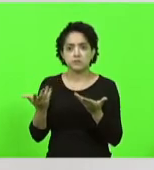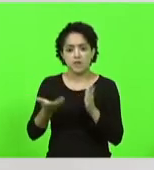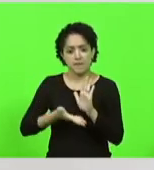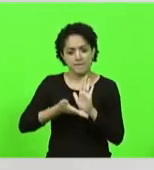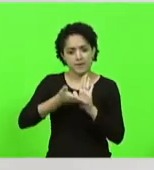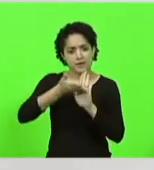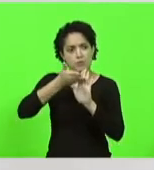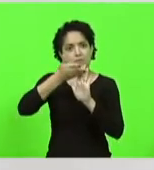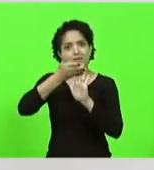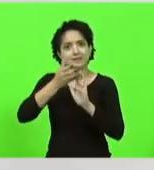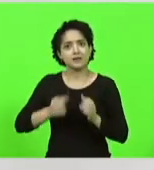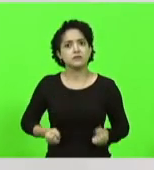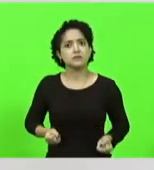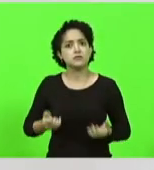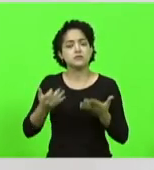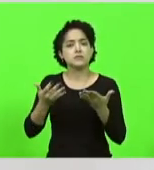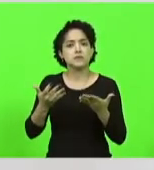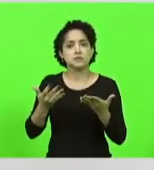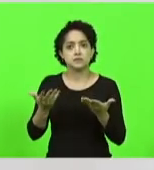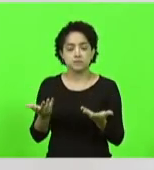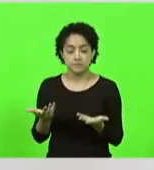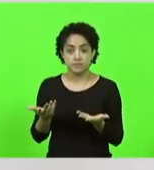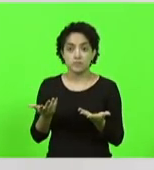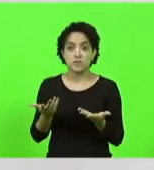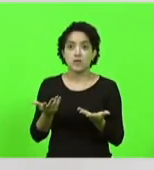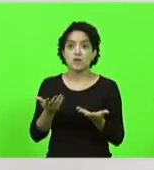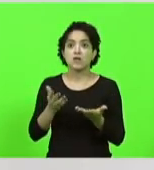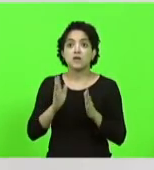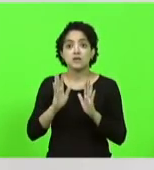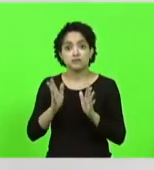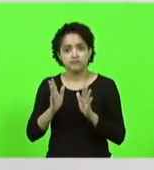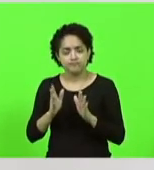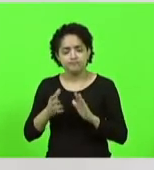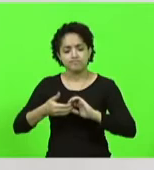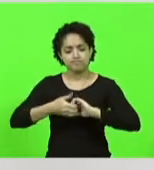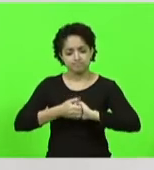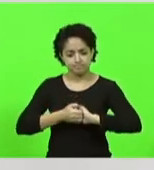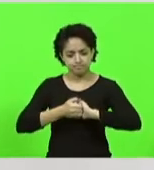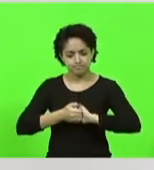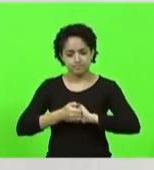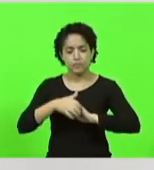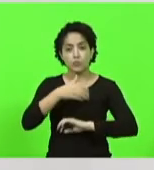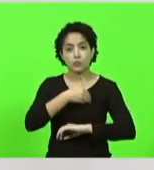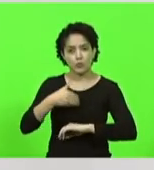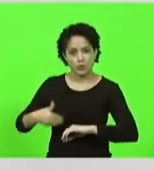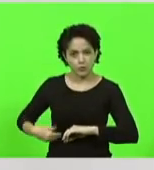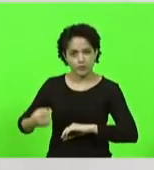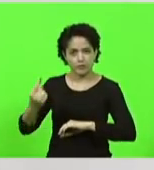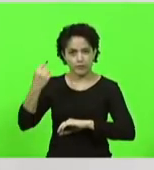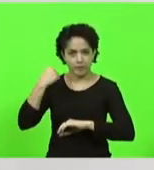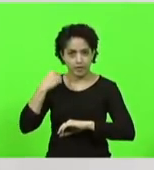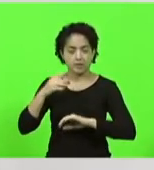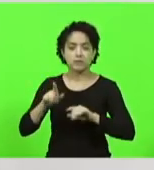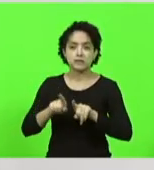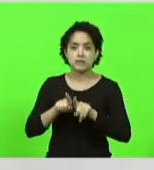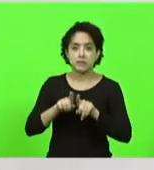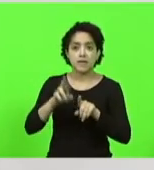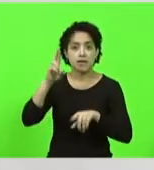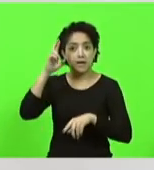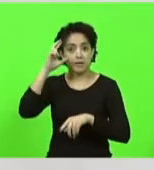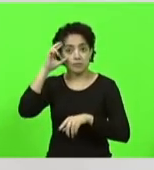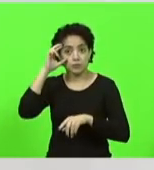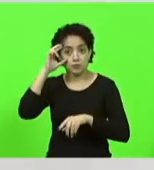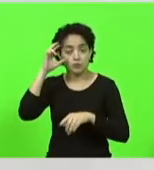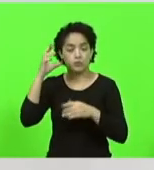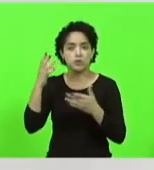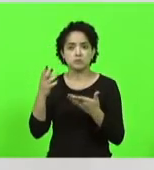despesas eu já tive aqui no governo do Luiz Henrique já tive aqui no governo de Raimundo Colombo eu